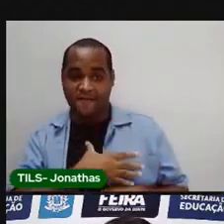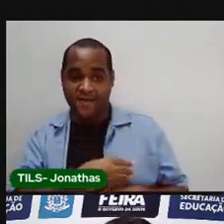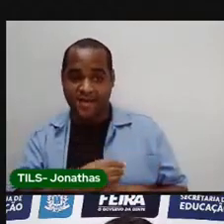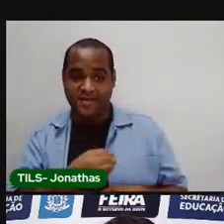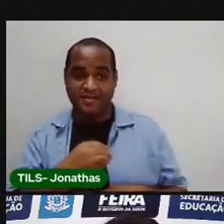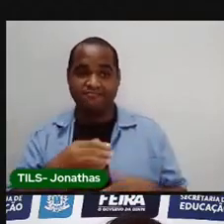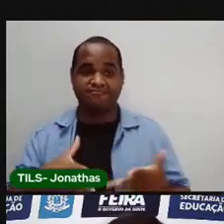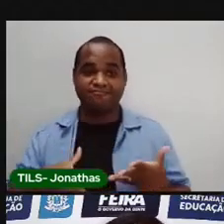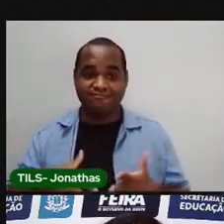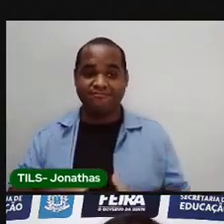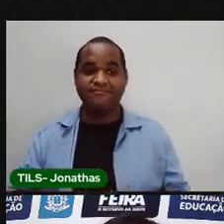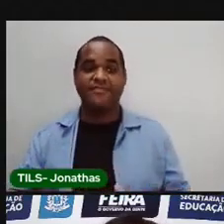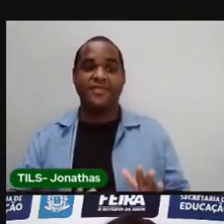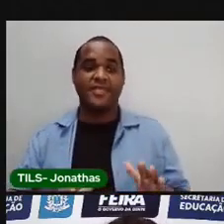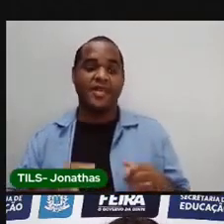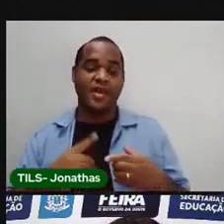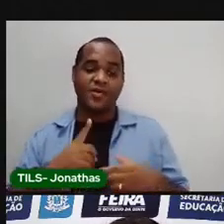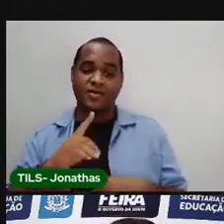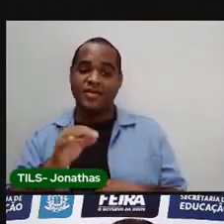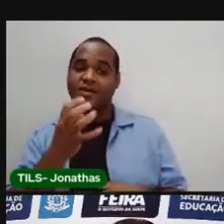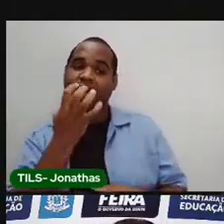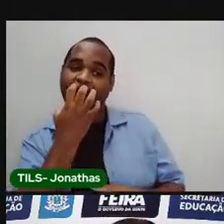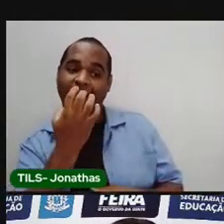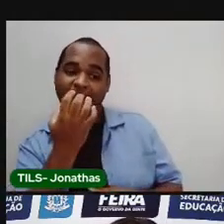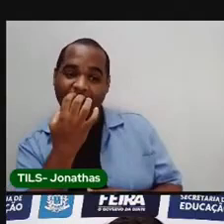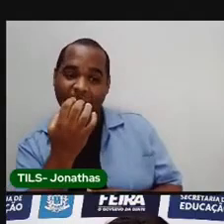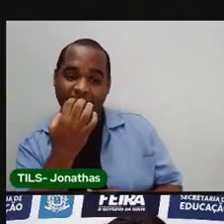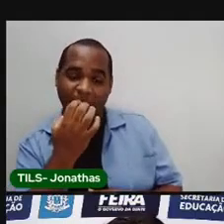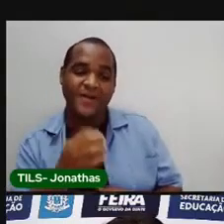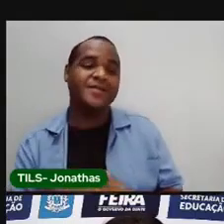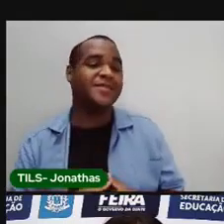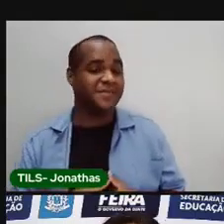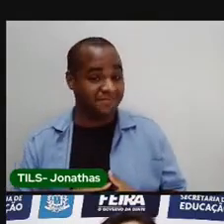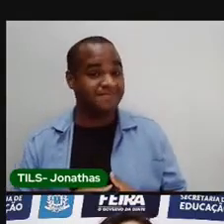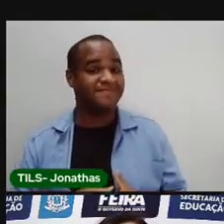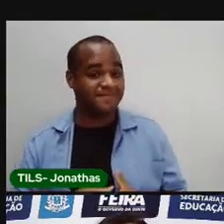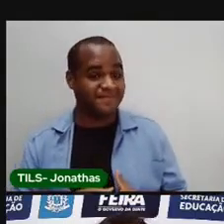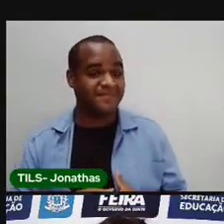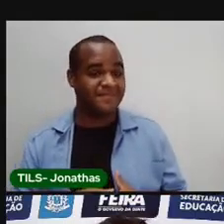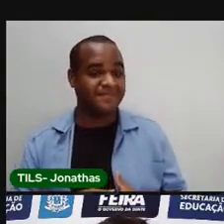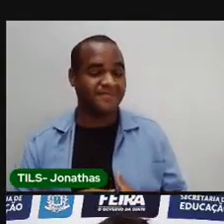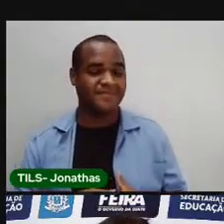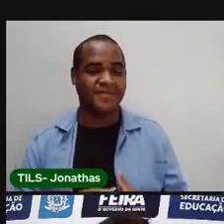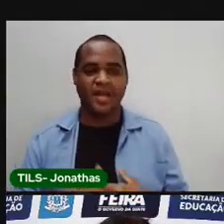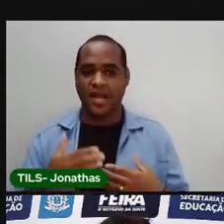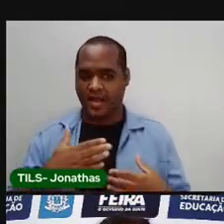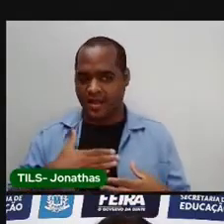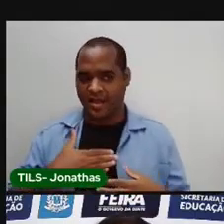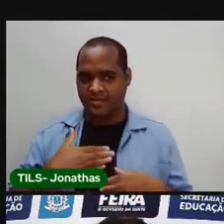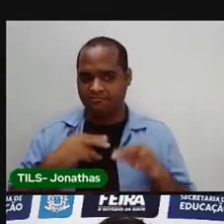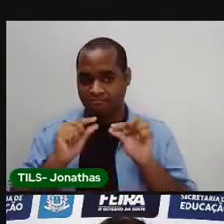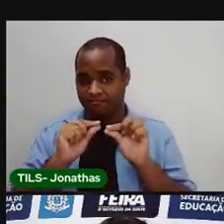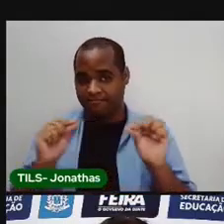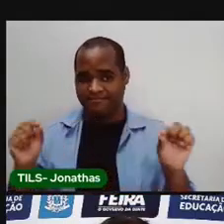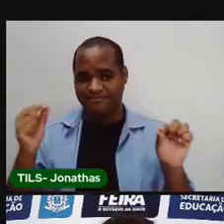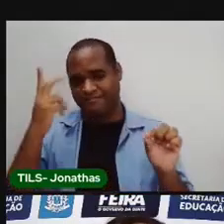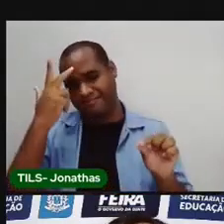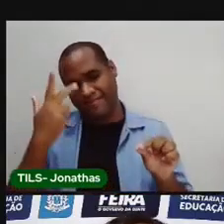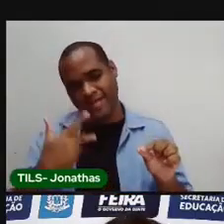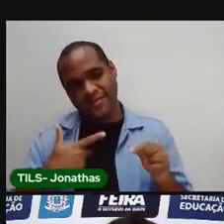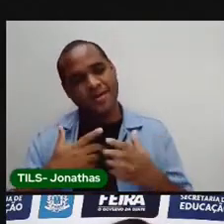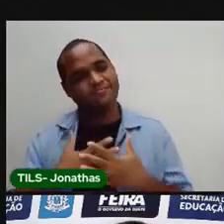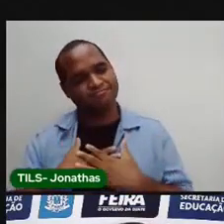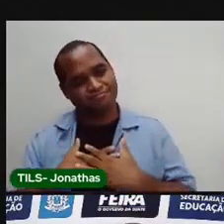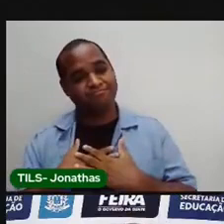nasceram. O dia que eu ganhei meu cachorrinho. Sabe? A minha linha do tempo só fala de mim.